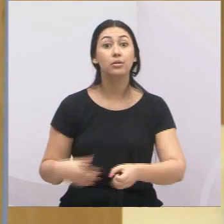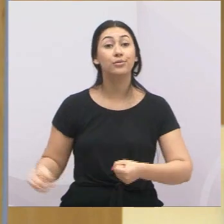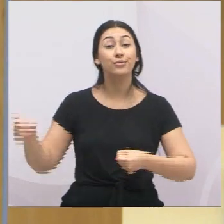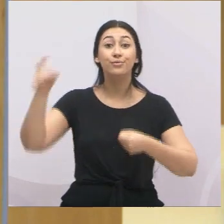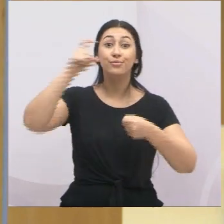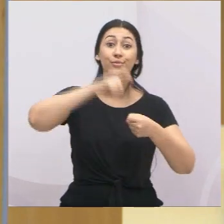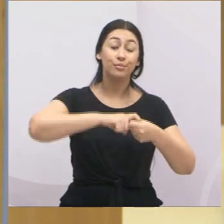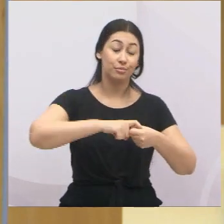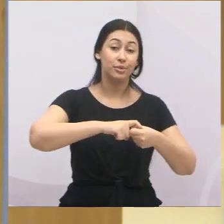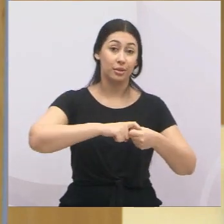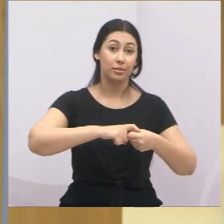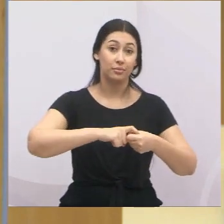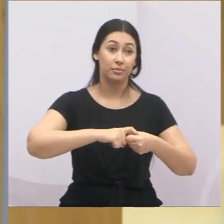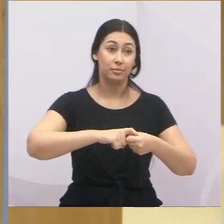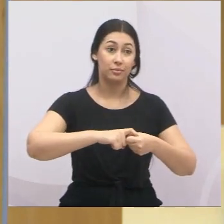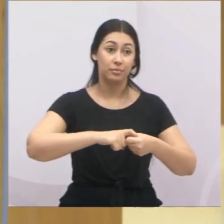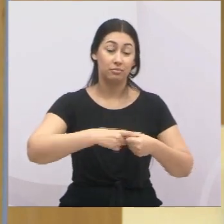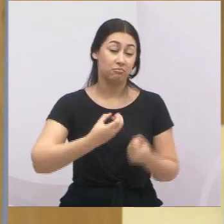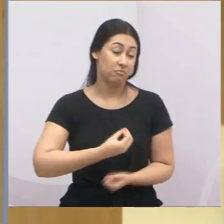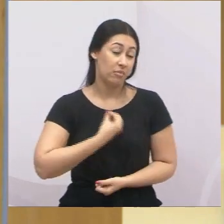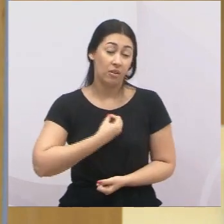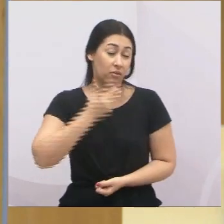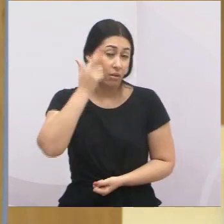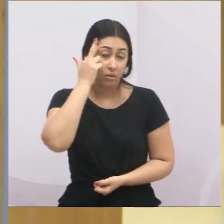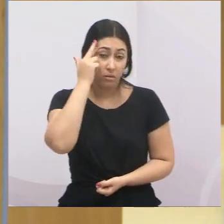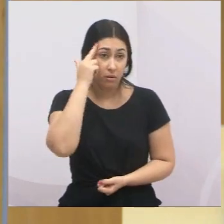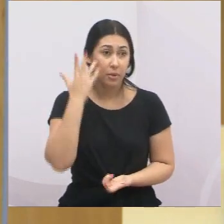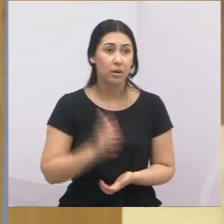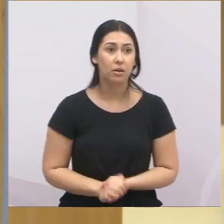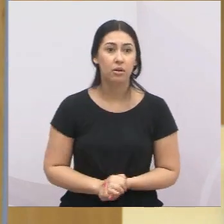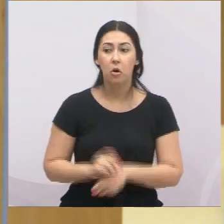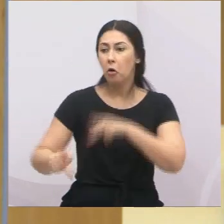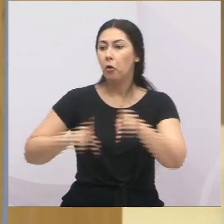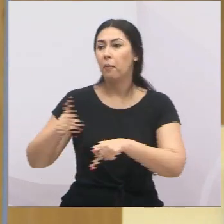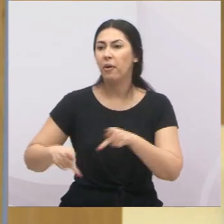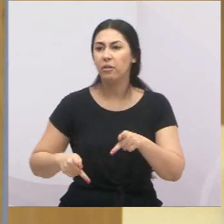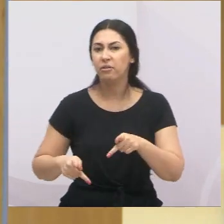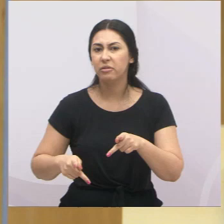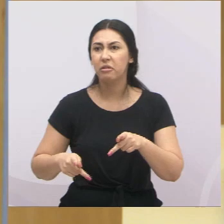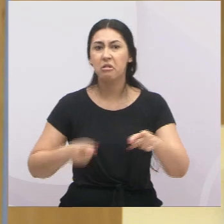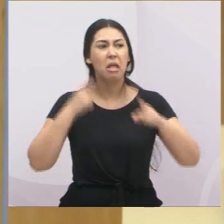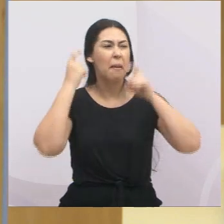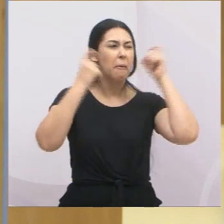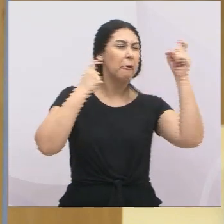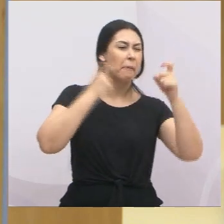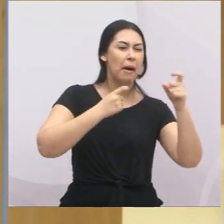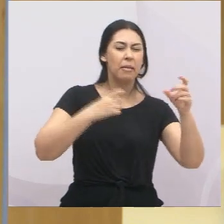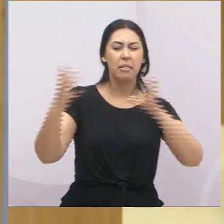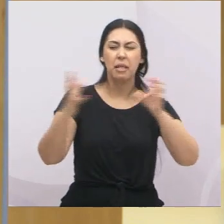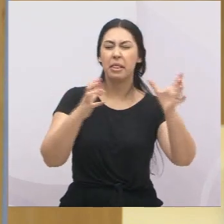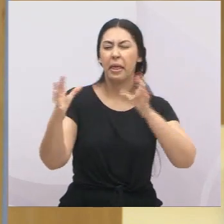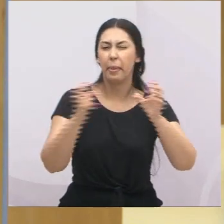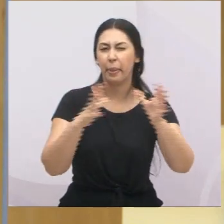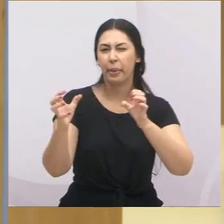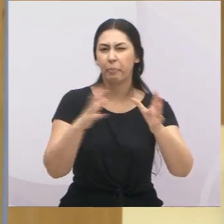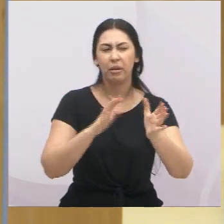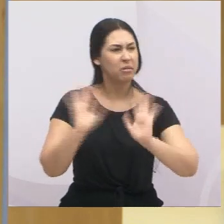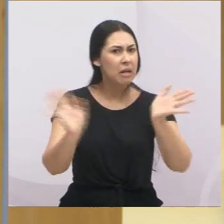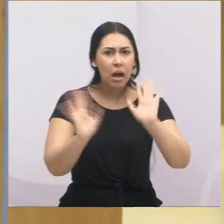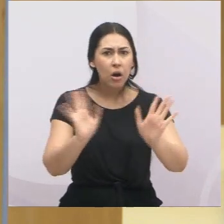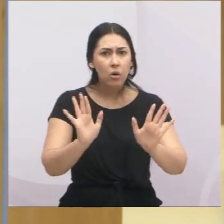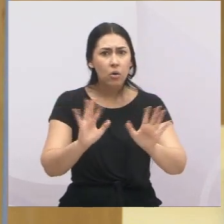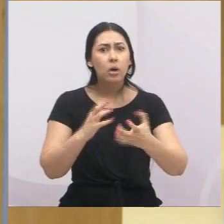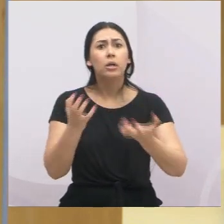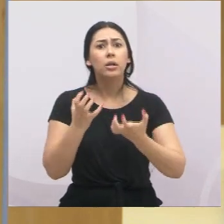à nossa vida normal. O povo não quer saber de briga de ego de governador com o presidente. O povo quer a